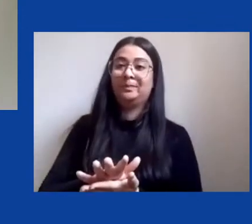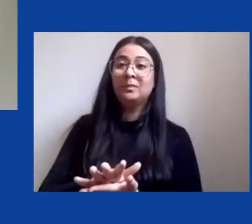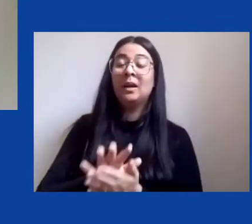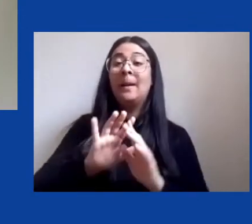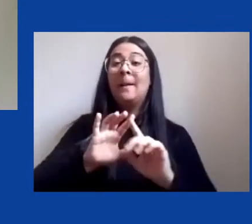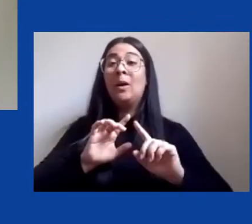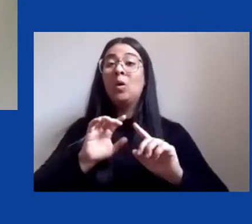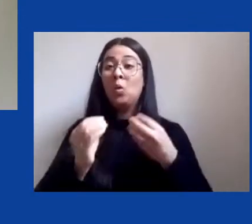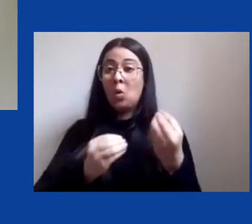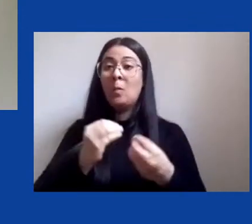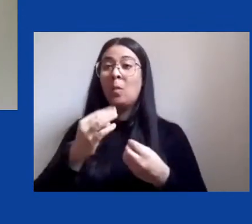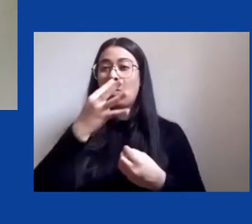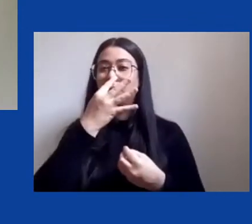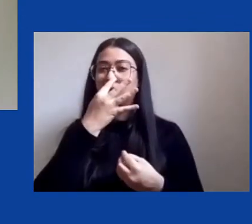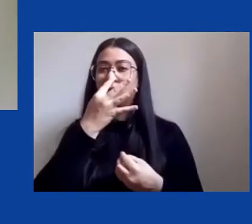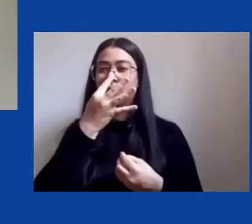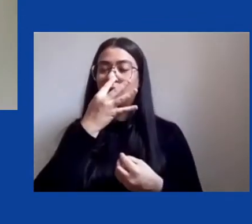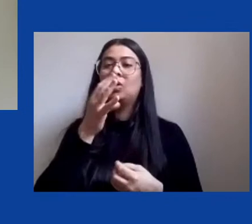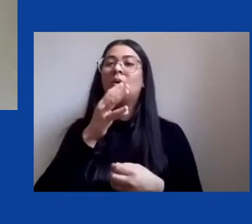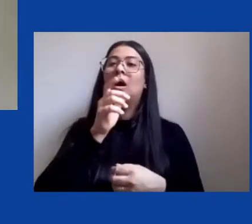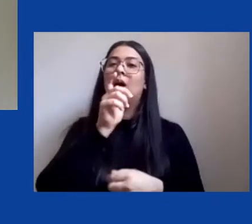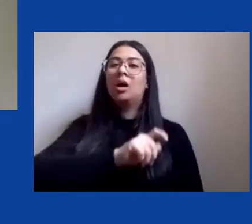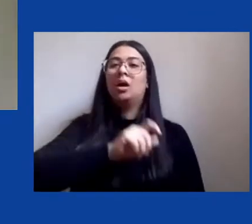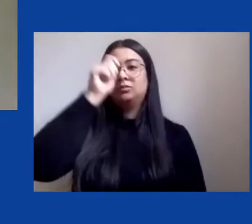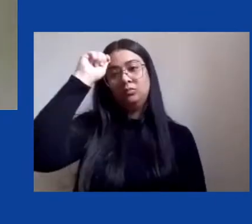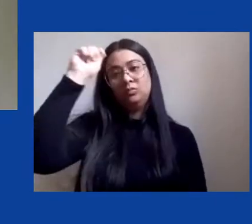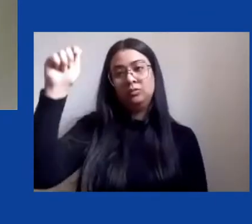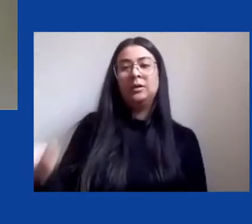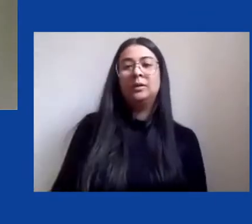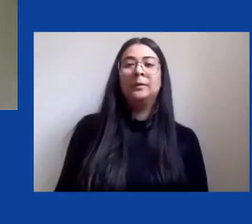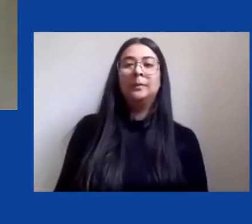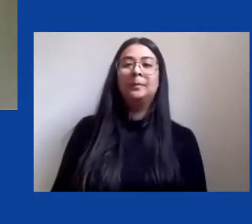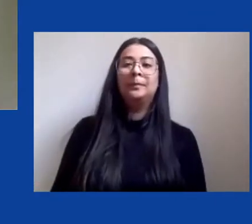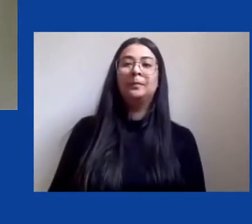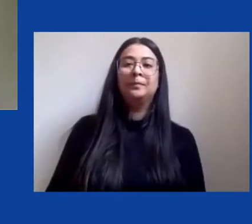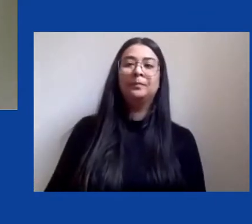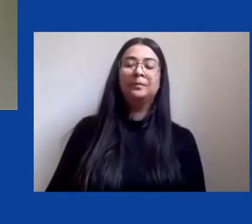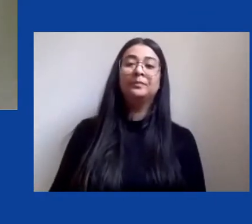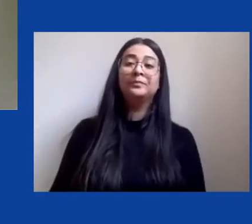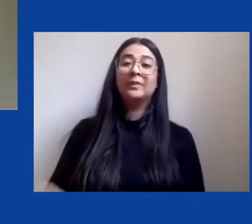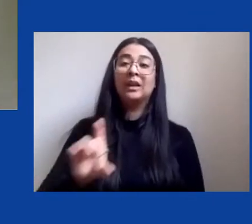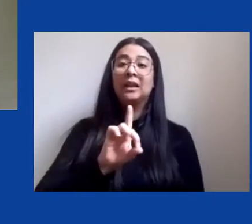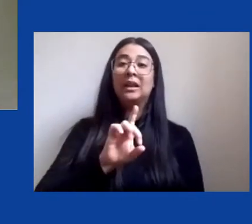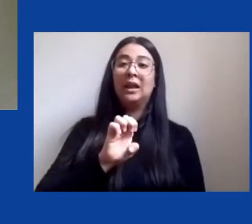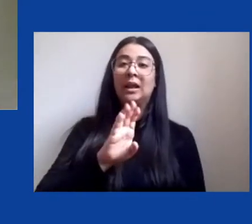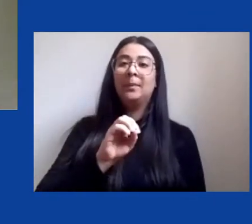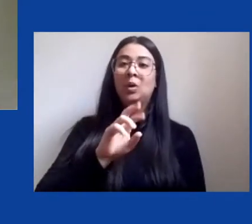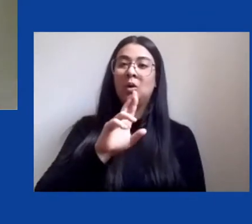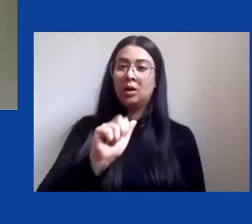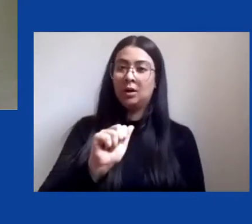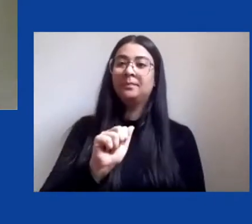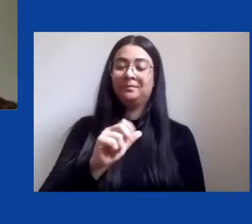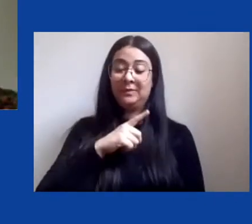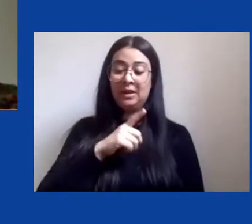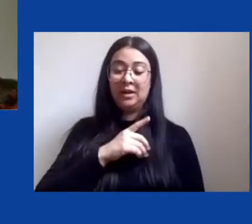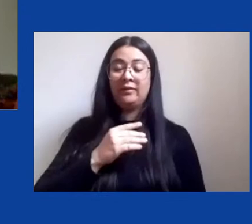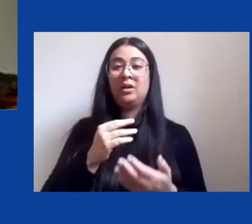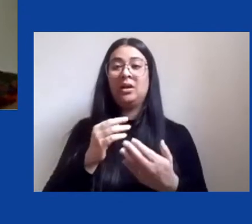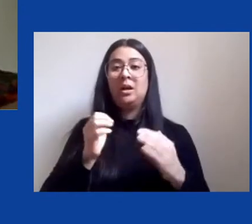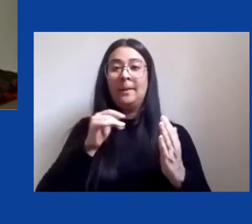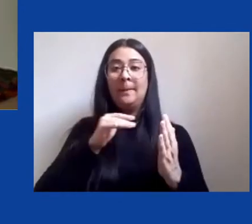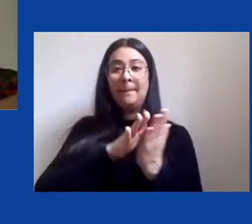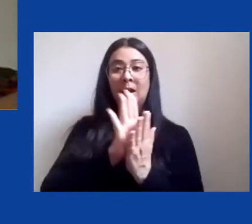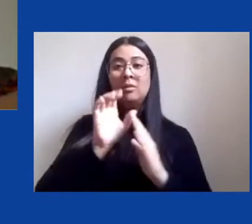como observam Débora Bronze, Edna Castro, em introdução a um dossiê recentemente publicado na revista Antropolítica,